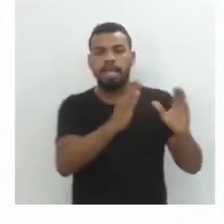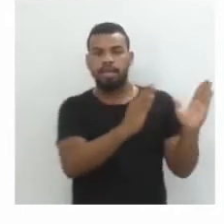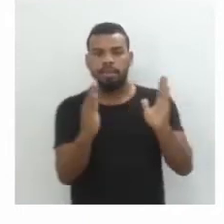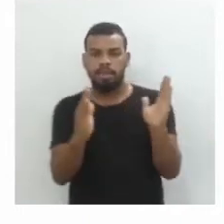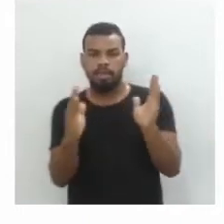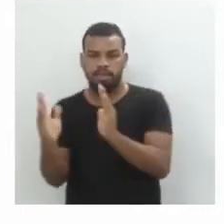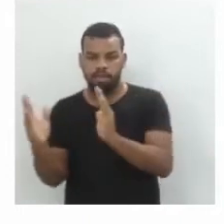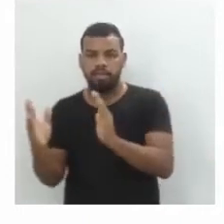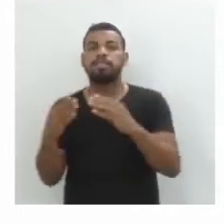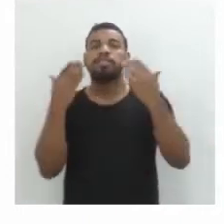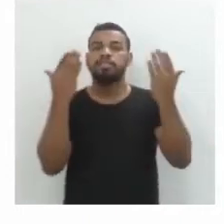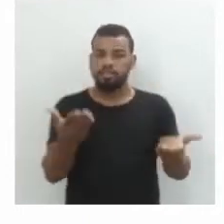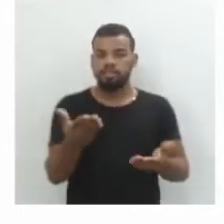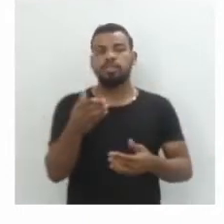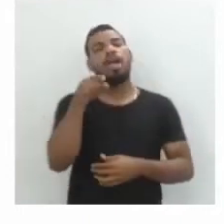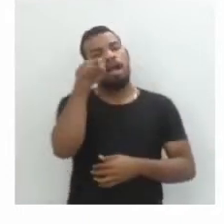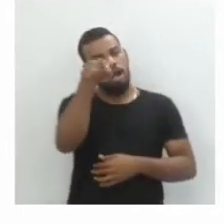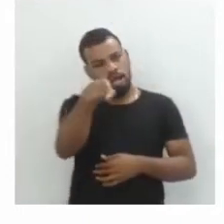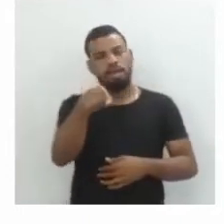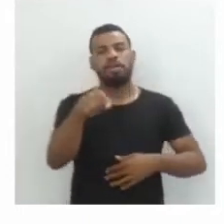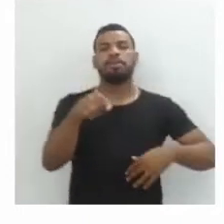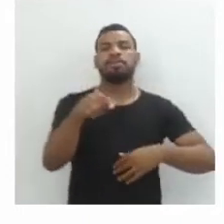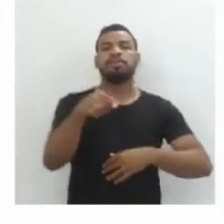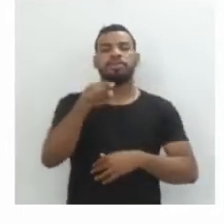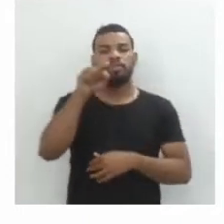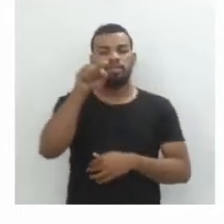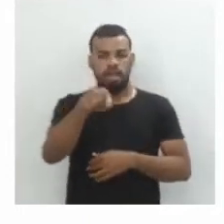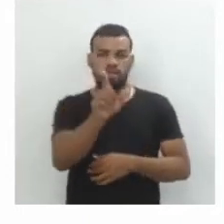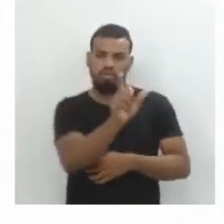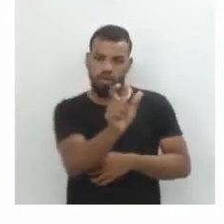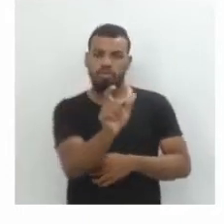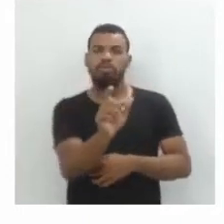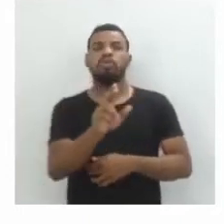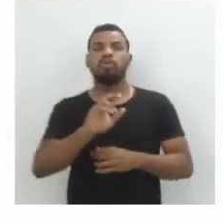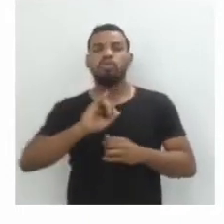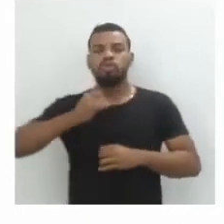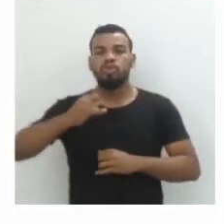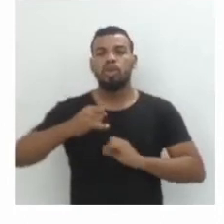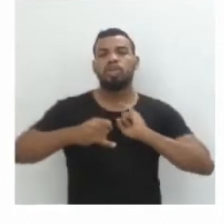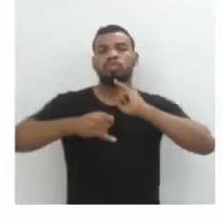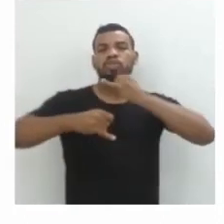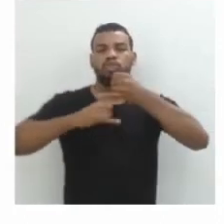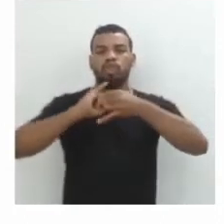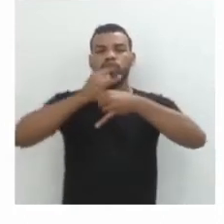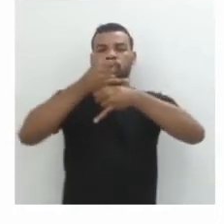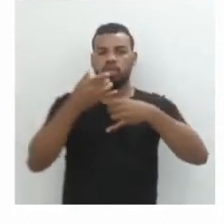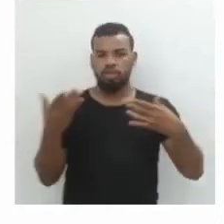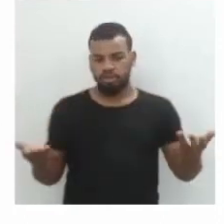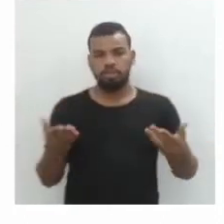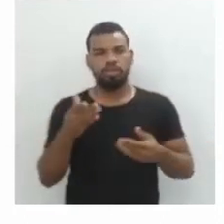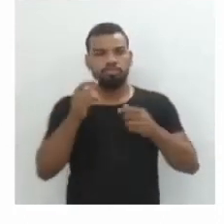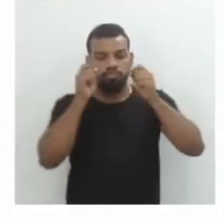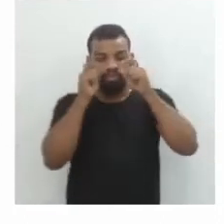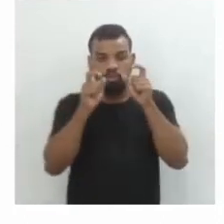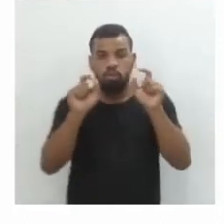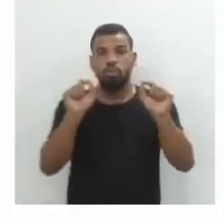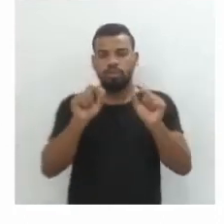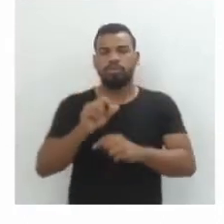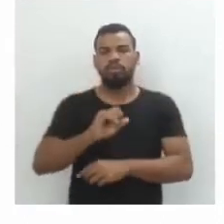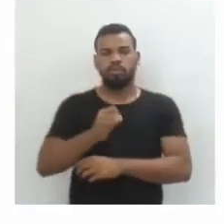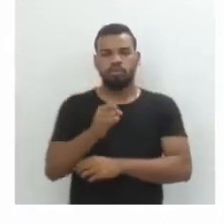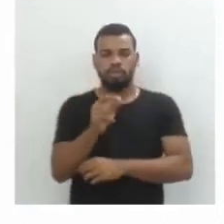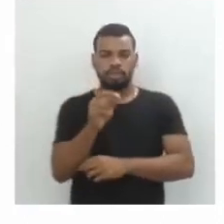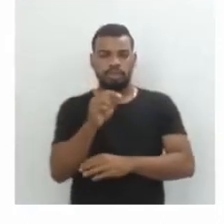E aí são os conhecidos juros sobre juros. Então a gente tem que ficar ligado em que? Os juros